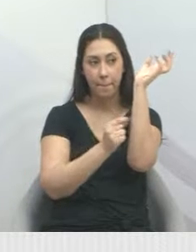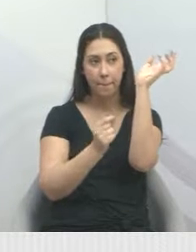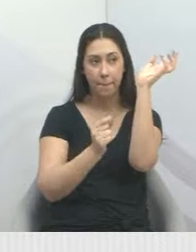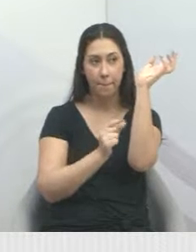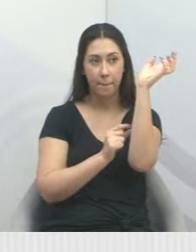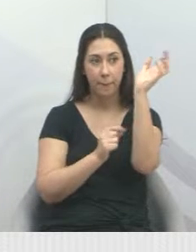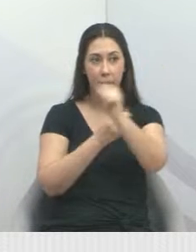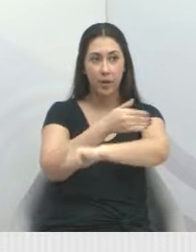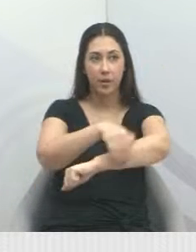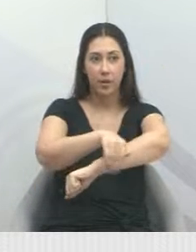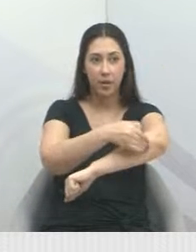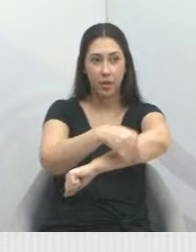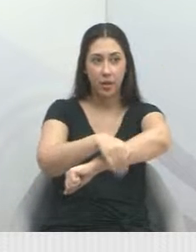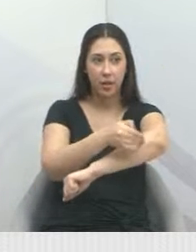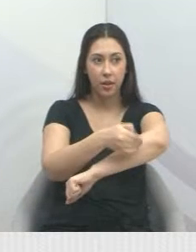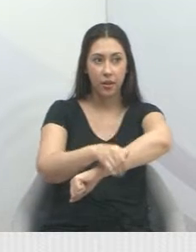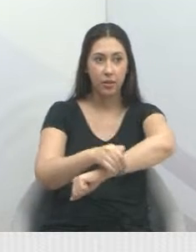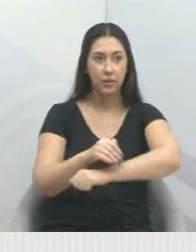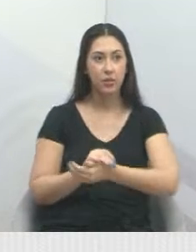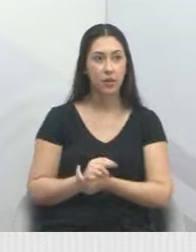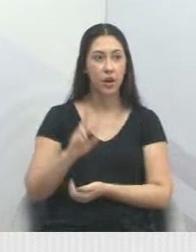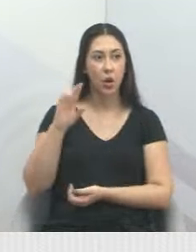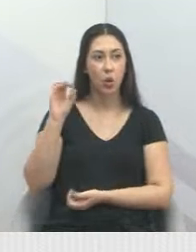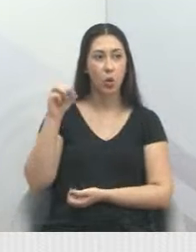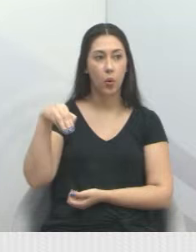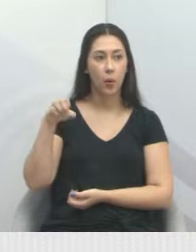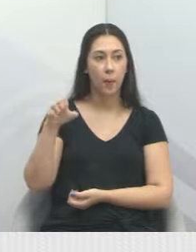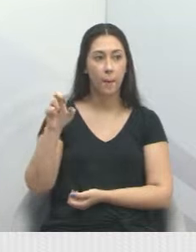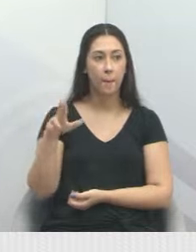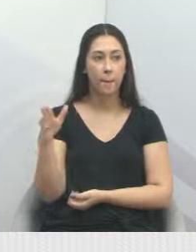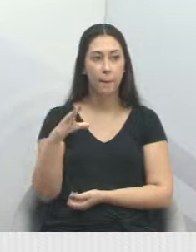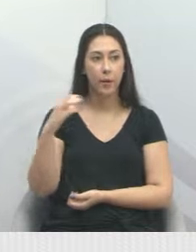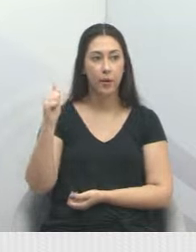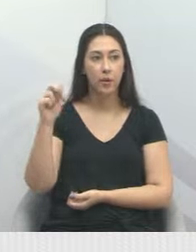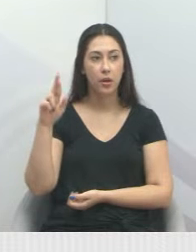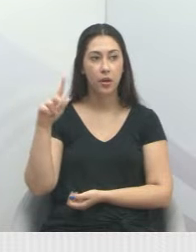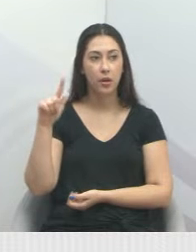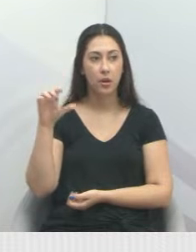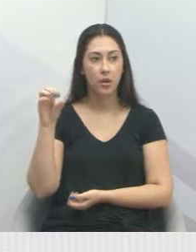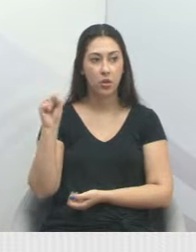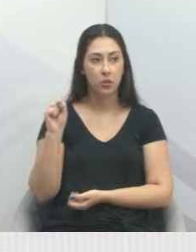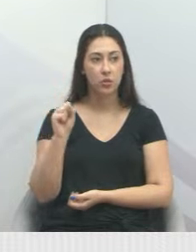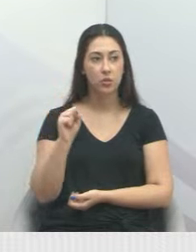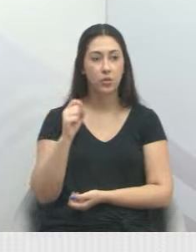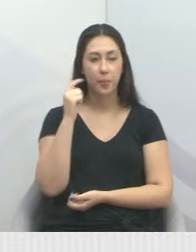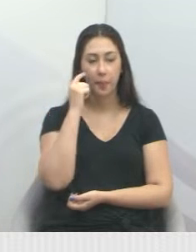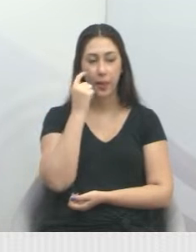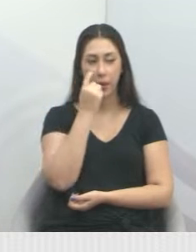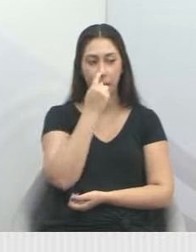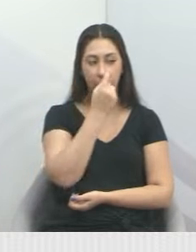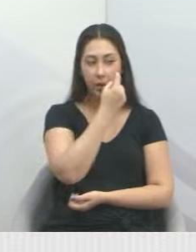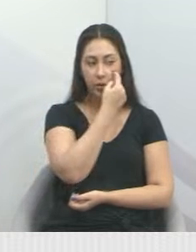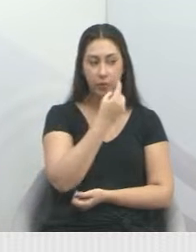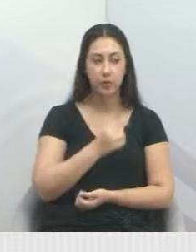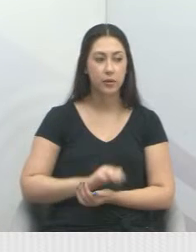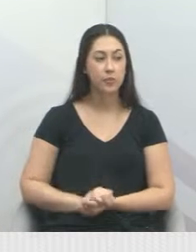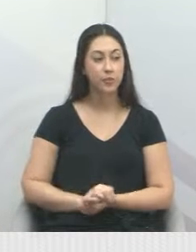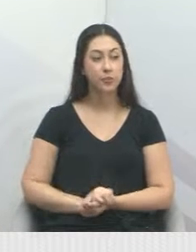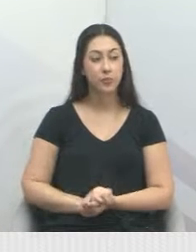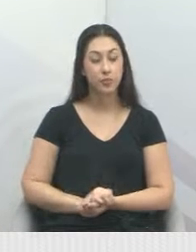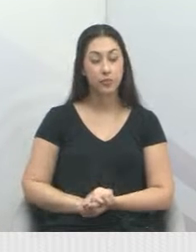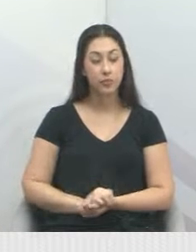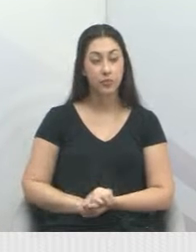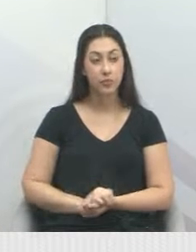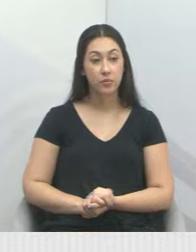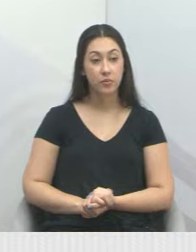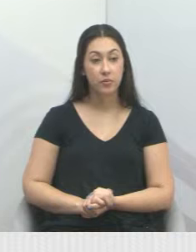na avenida Doutor Romeu Carlos Pedrilli, no bairro Parque Minha Lua. Isso aí,